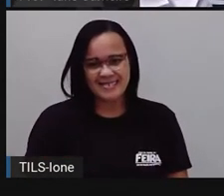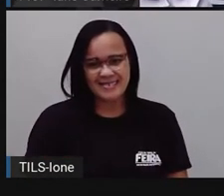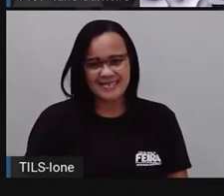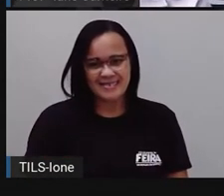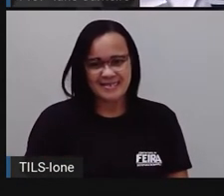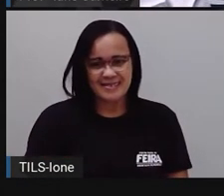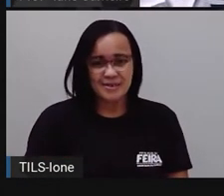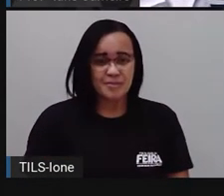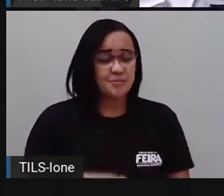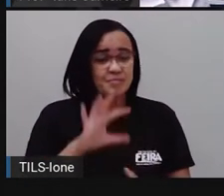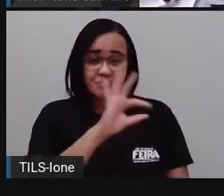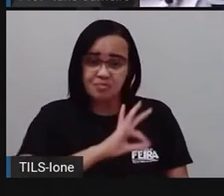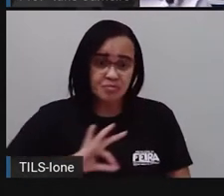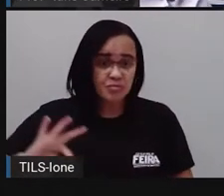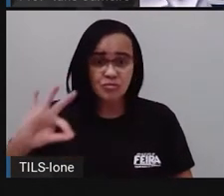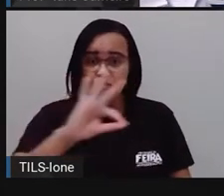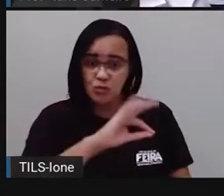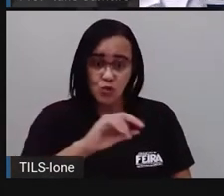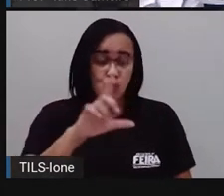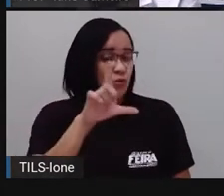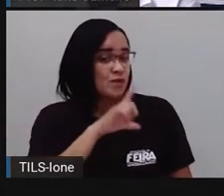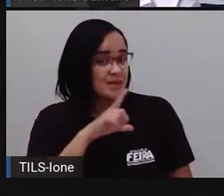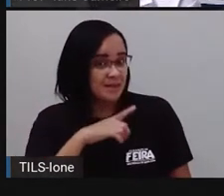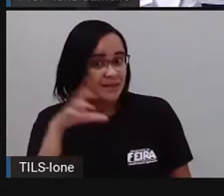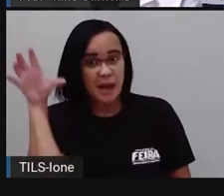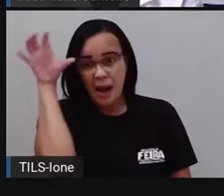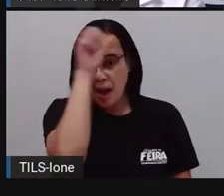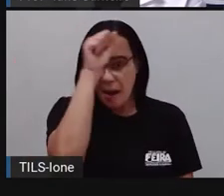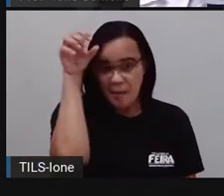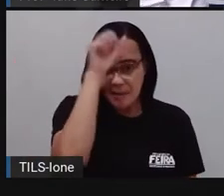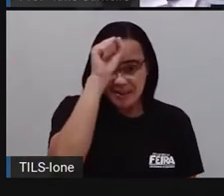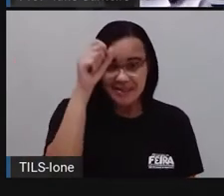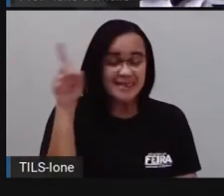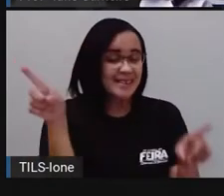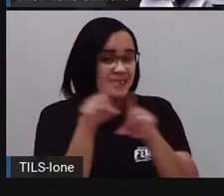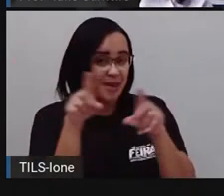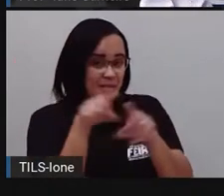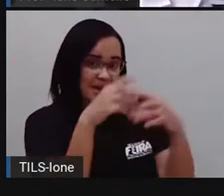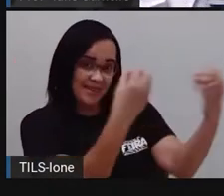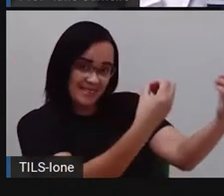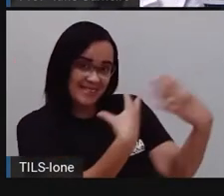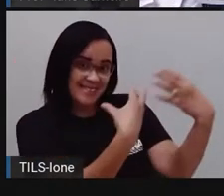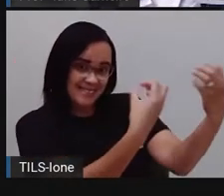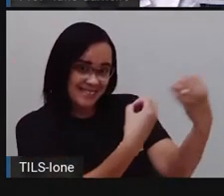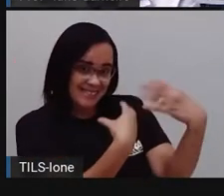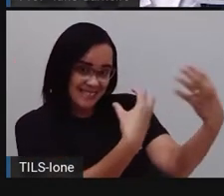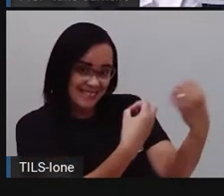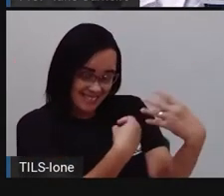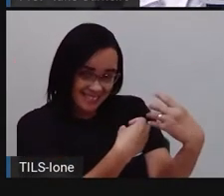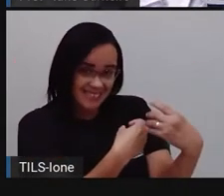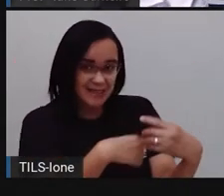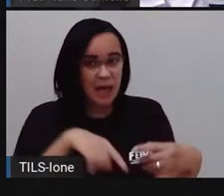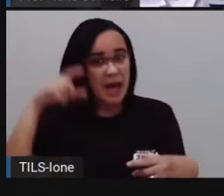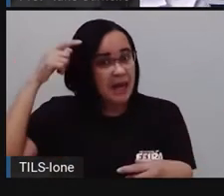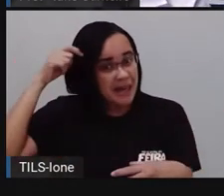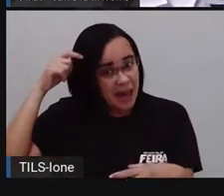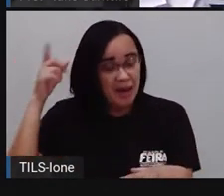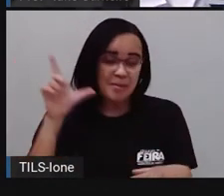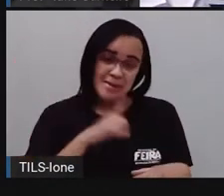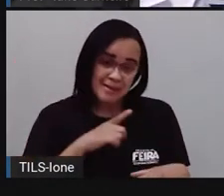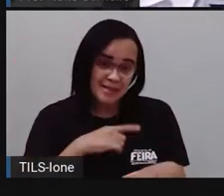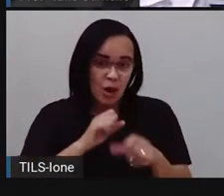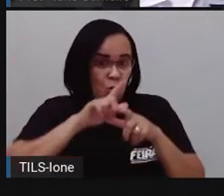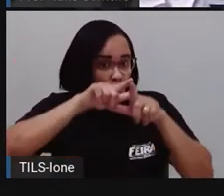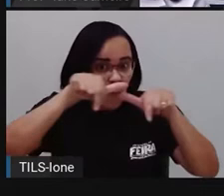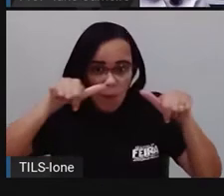Todos têm o que aprender e o que ensinar. Seja careca, ou cabeludo, ou mesmo de outro